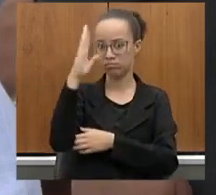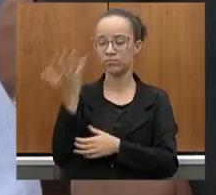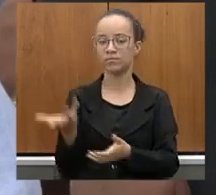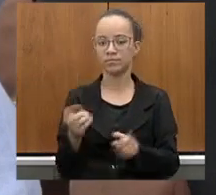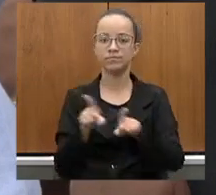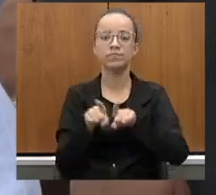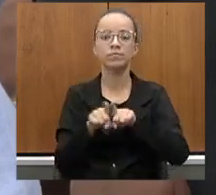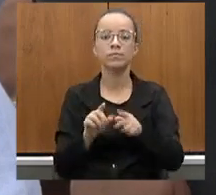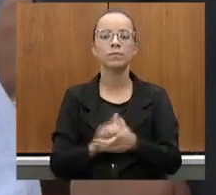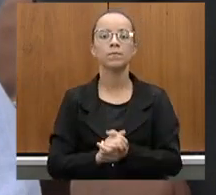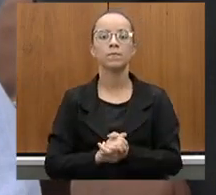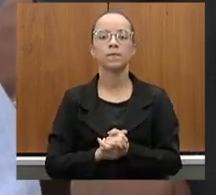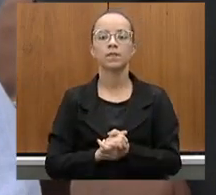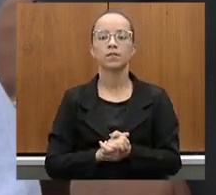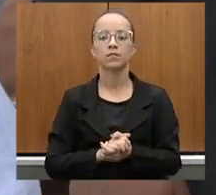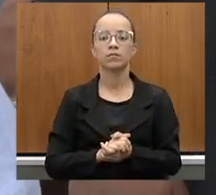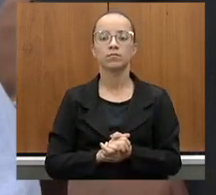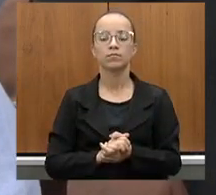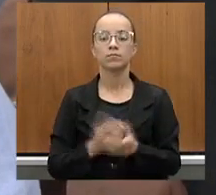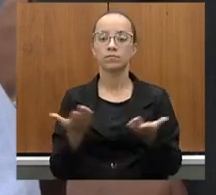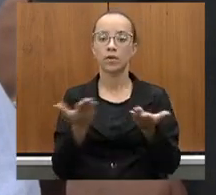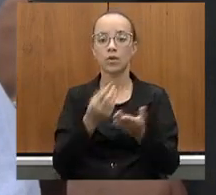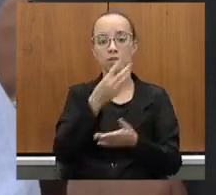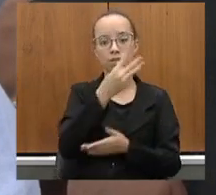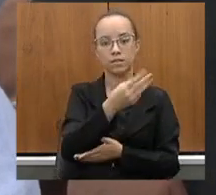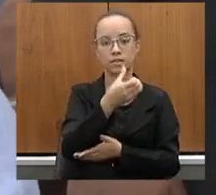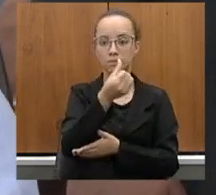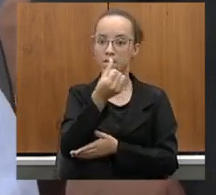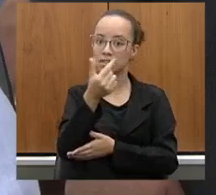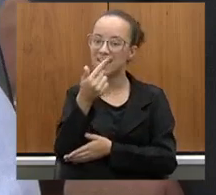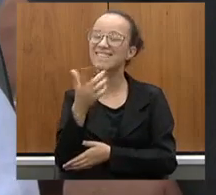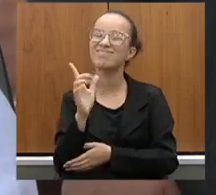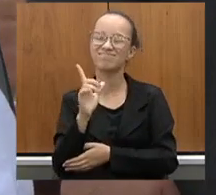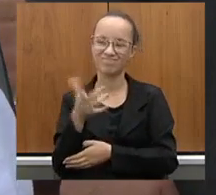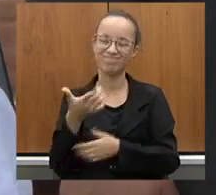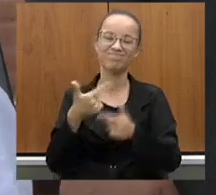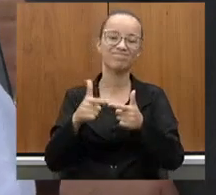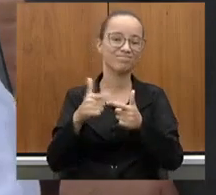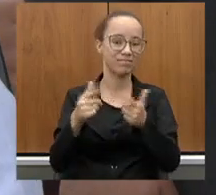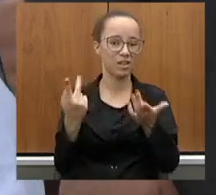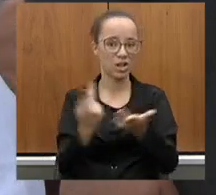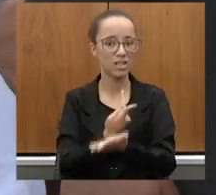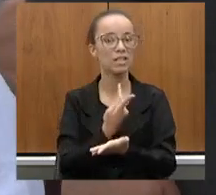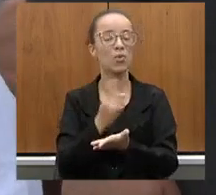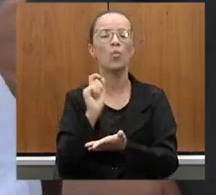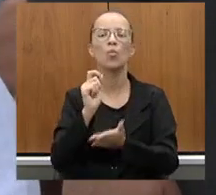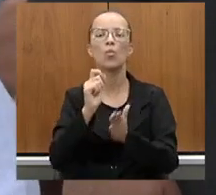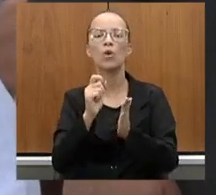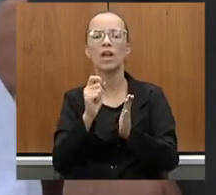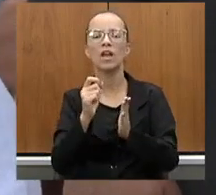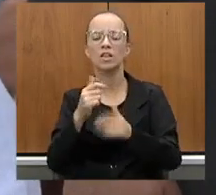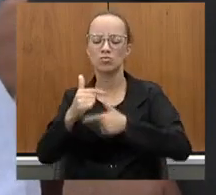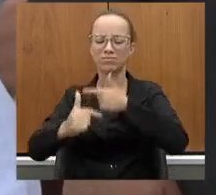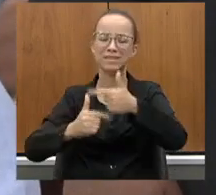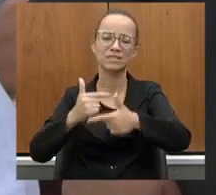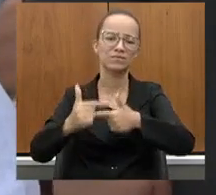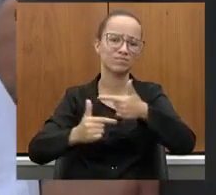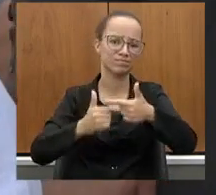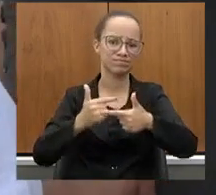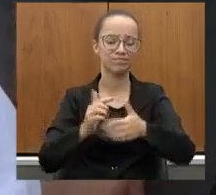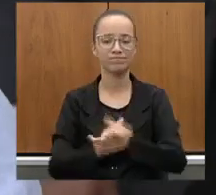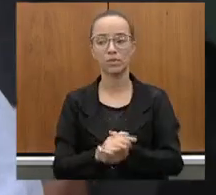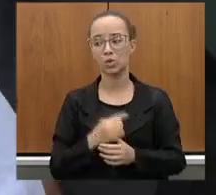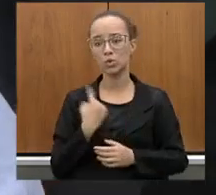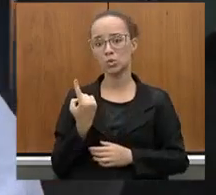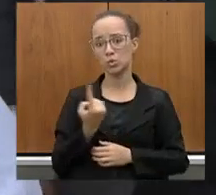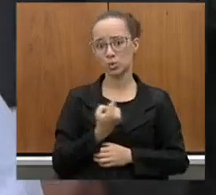Com relação à 367, houve esse problema, um problema na prestação de serviço, a gente